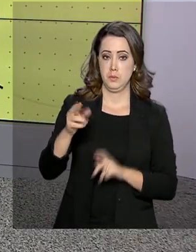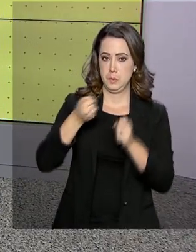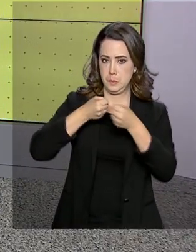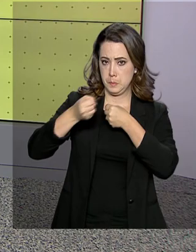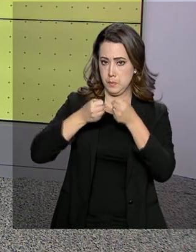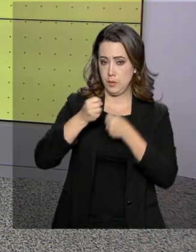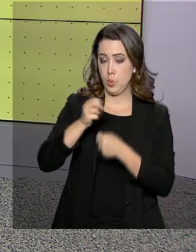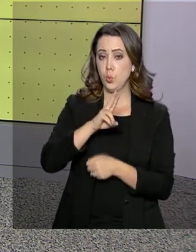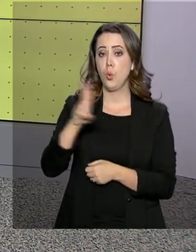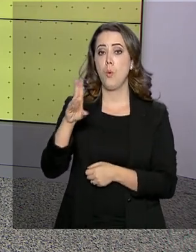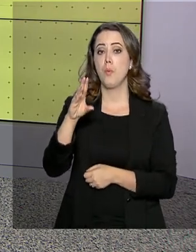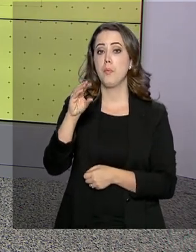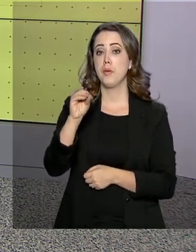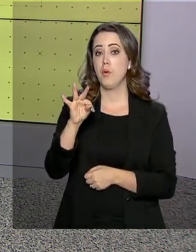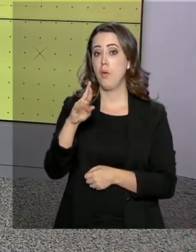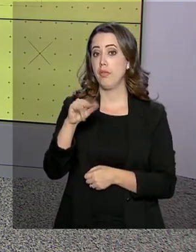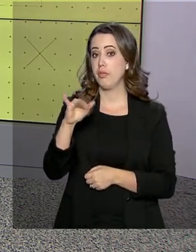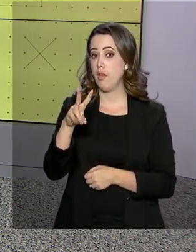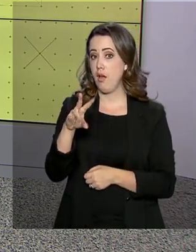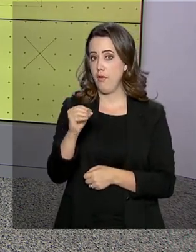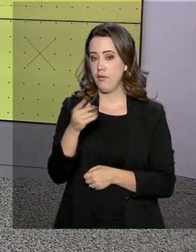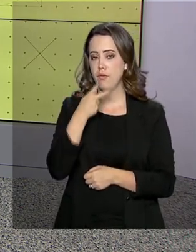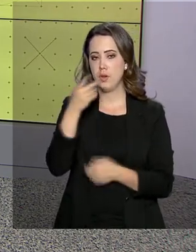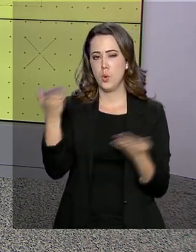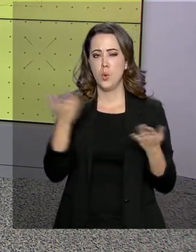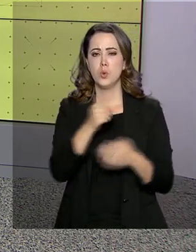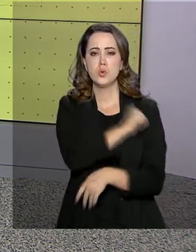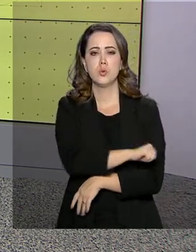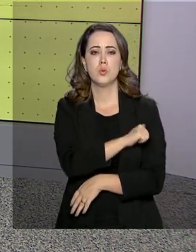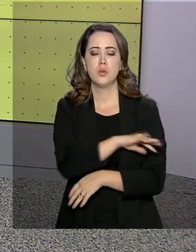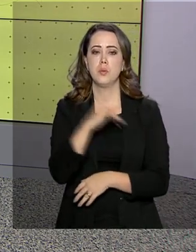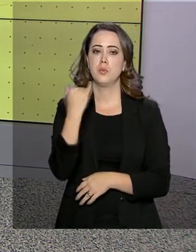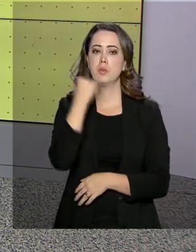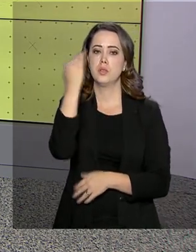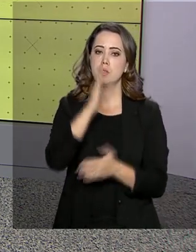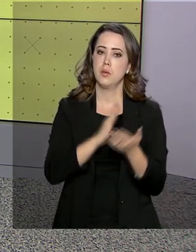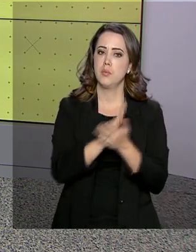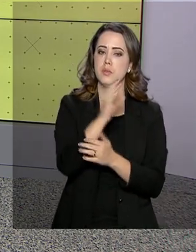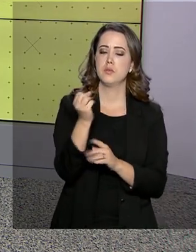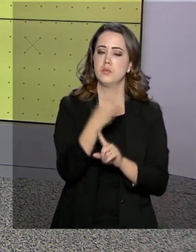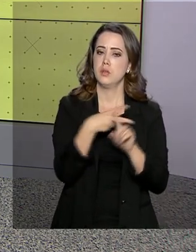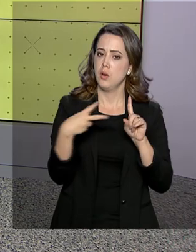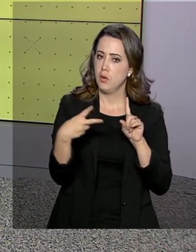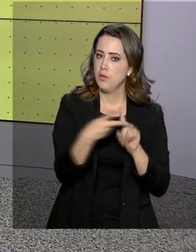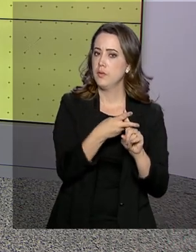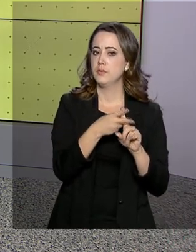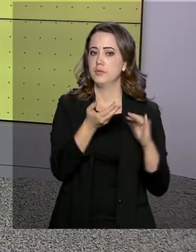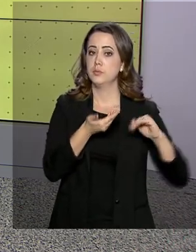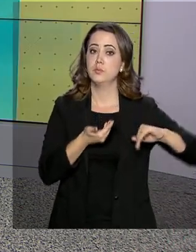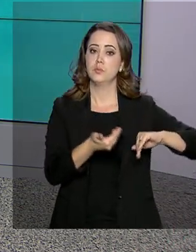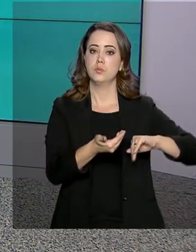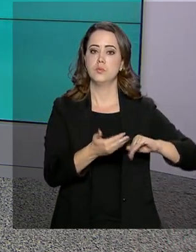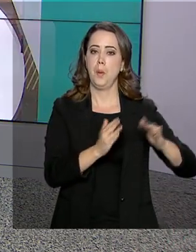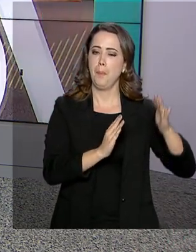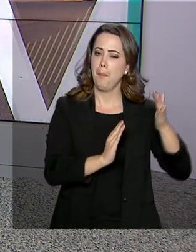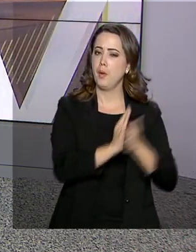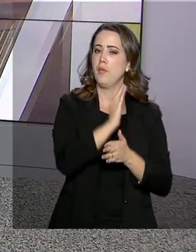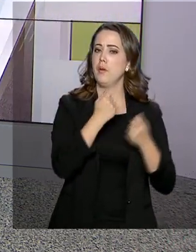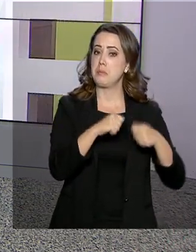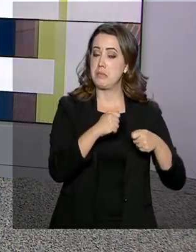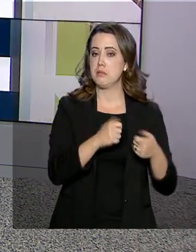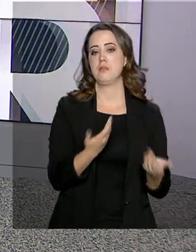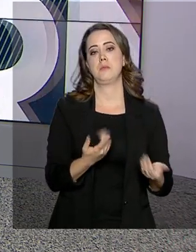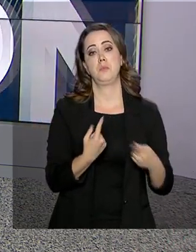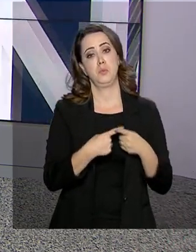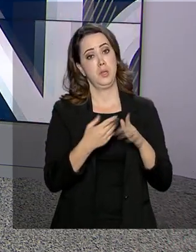da República, Otávio Rego Barros, falou hoje no Rio de Janeiro sobre a importância da aprovação da nova Previdência no Congresso. A proposta